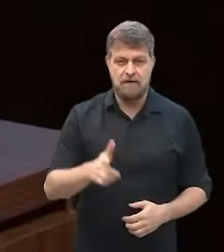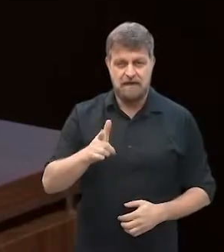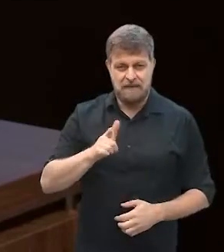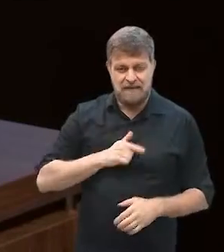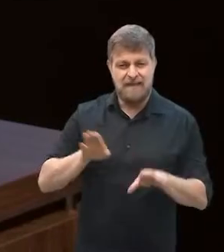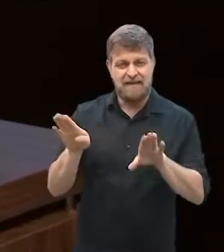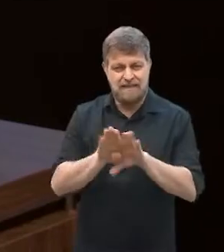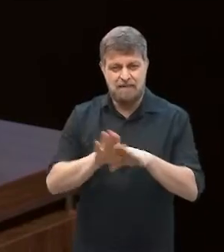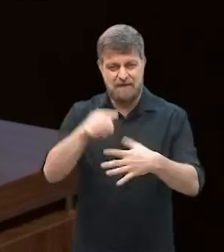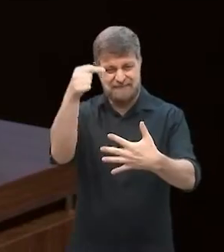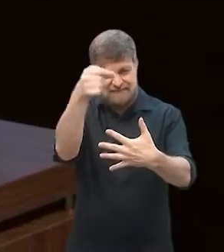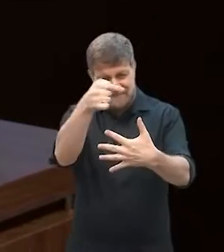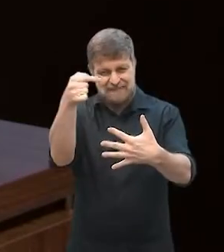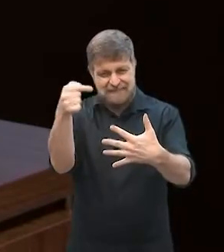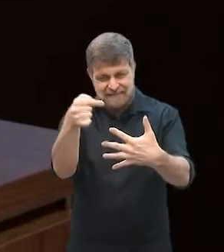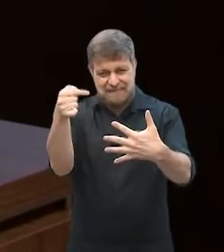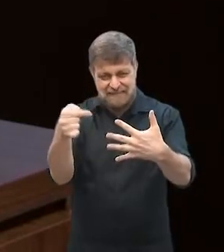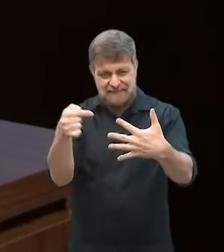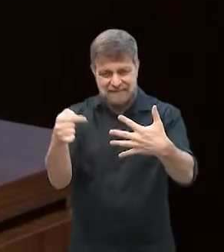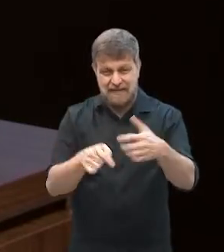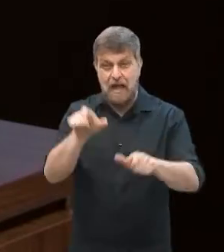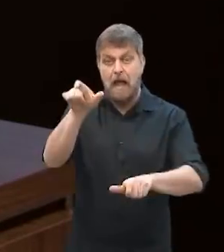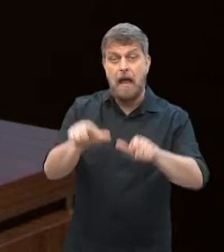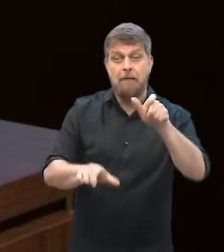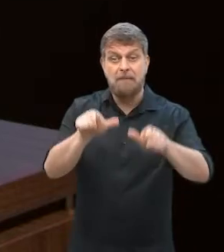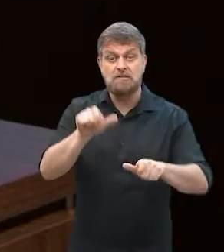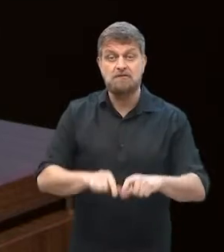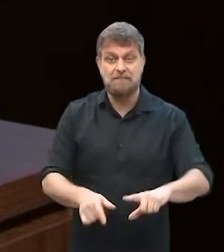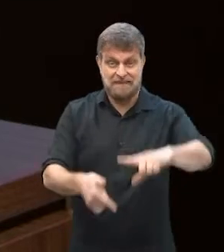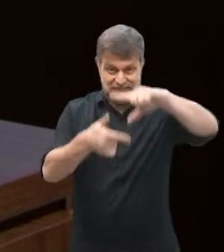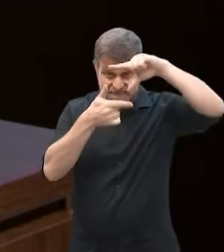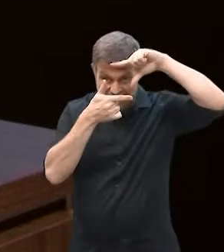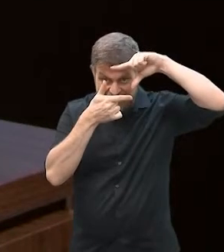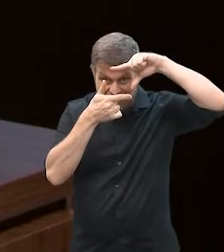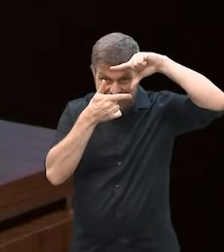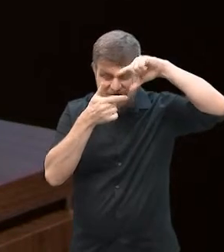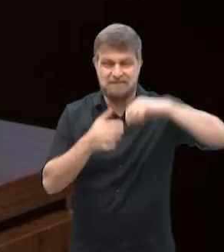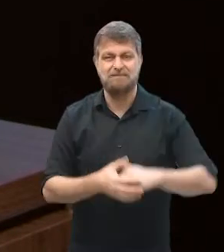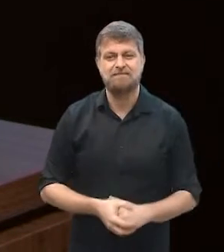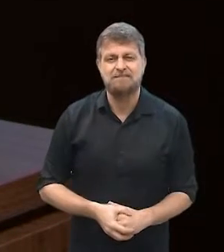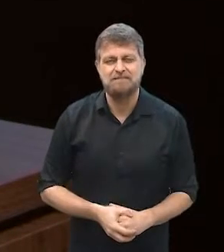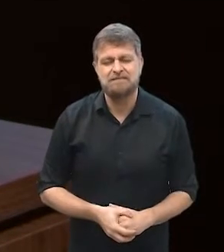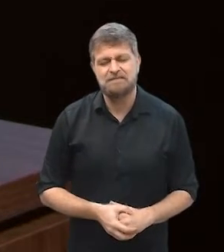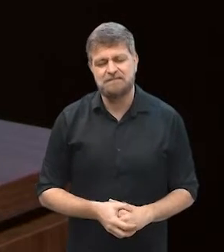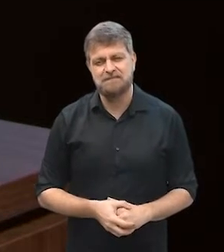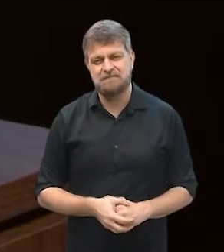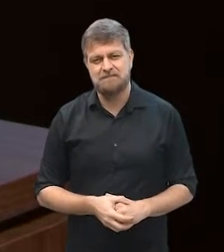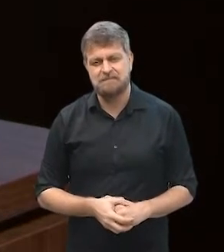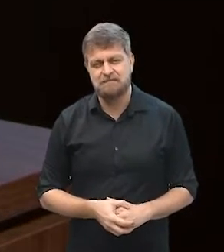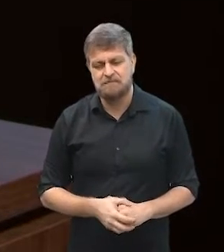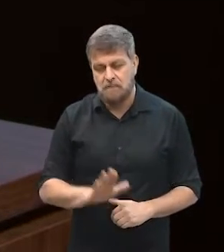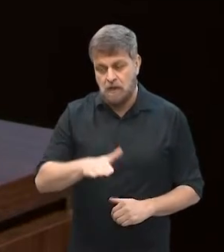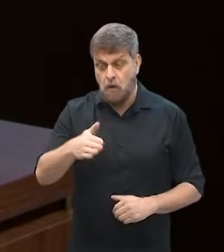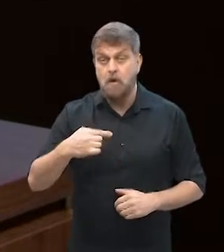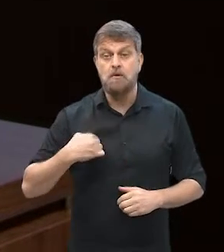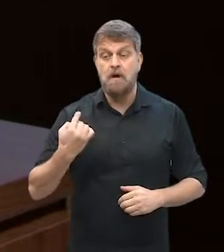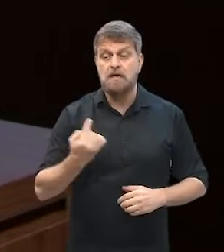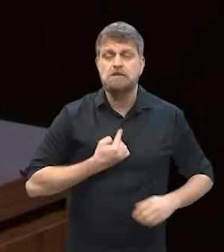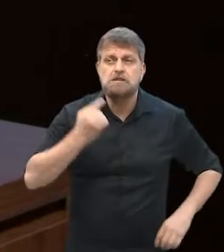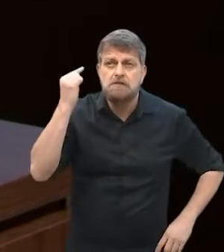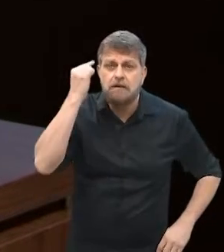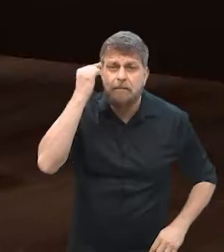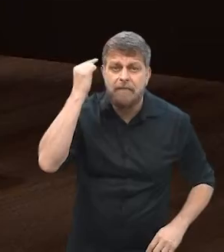questões e é um pouco mais conservador, são conservadores, digamos assim, né, quando a gente pode